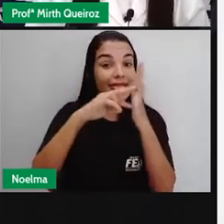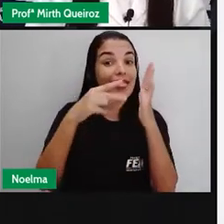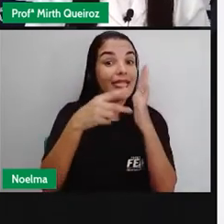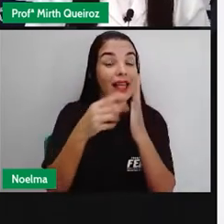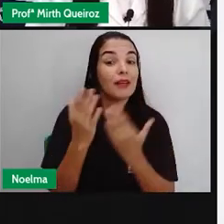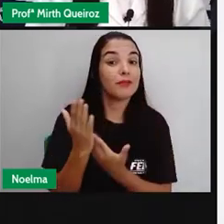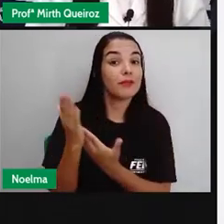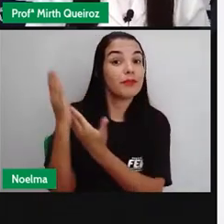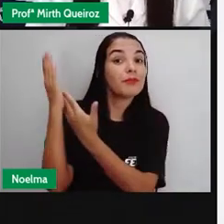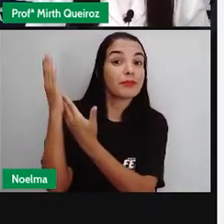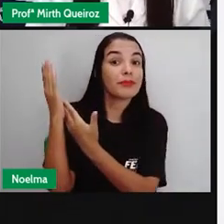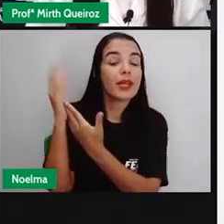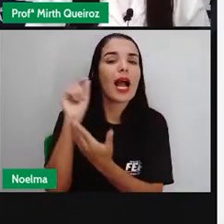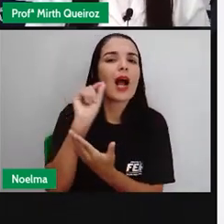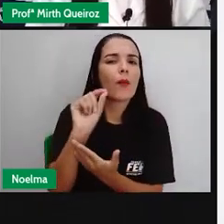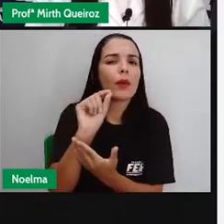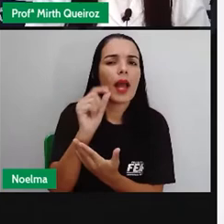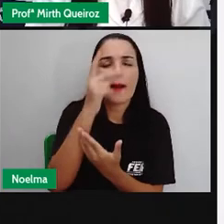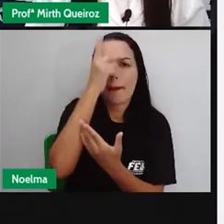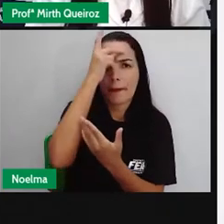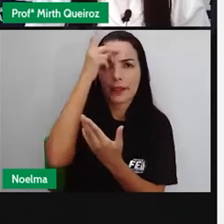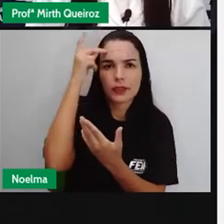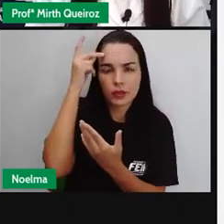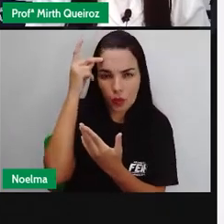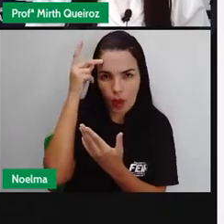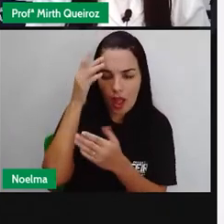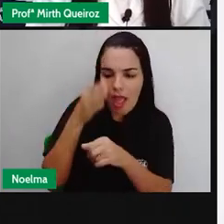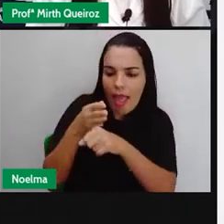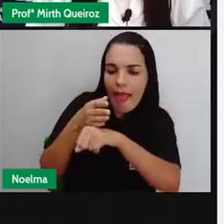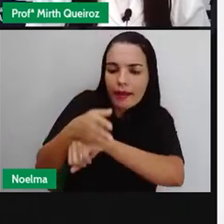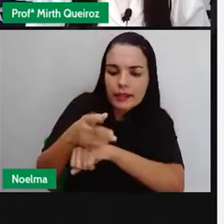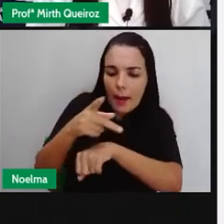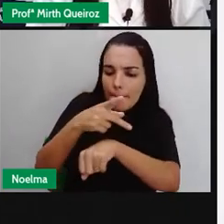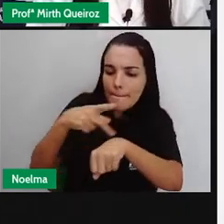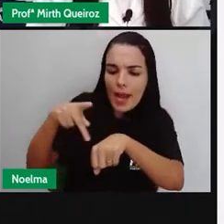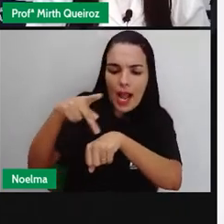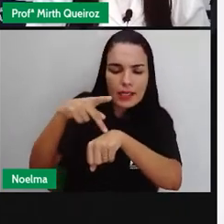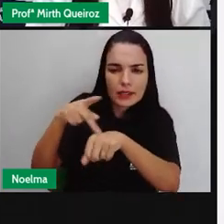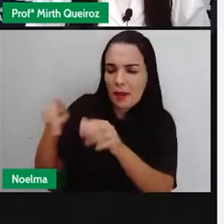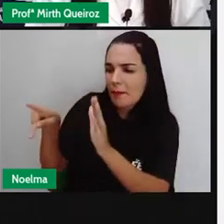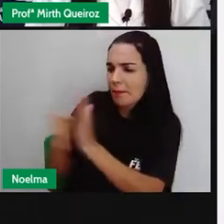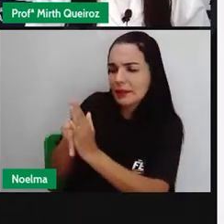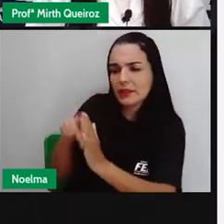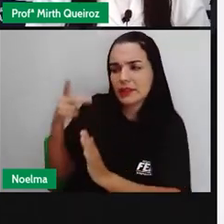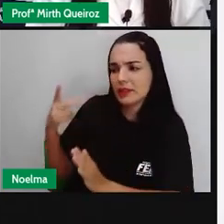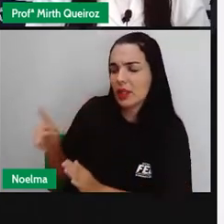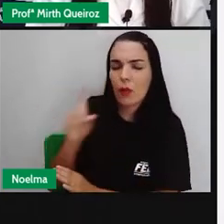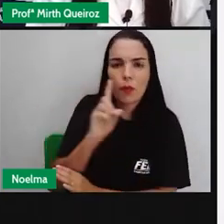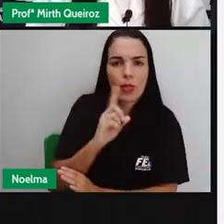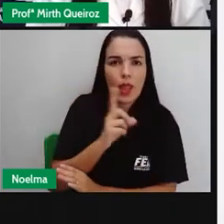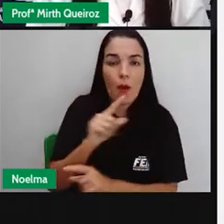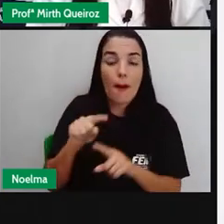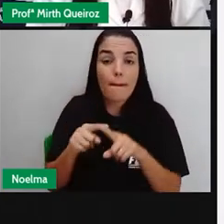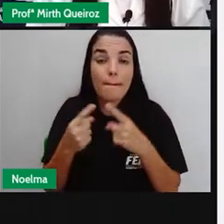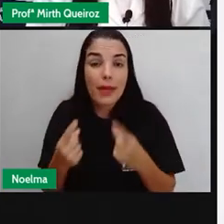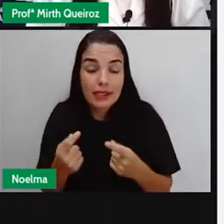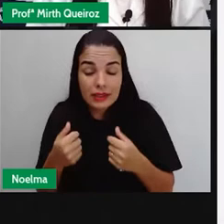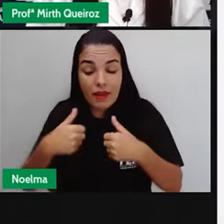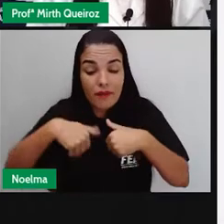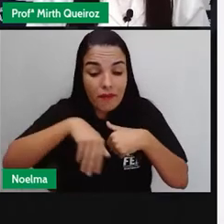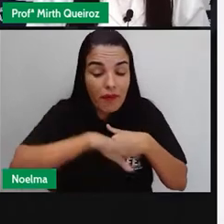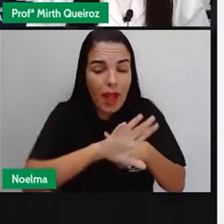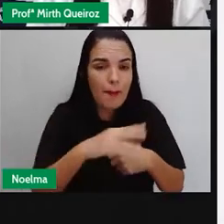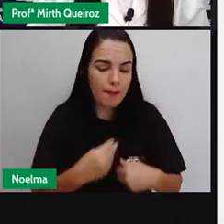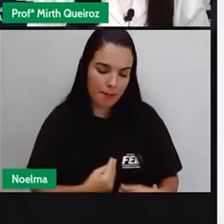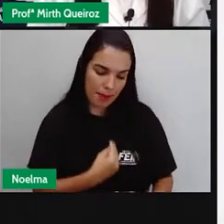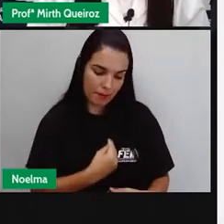é aquele que entra em um país que não é seu com o objetivo de aí viver. A imigração acontece, portanto,